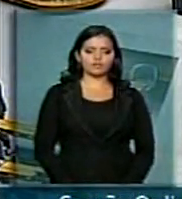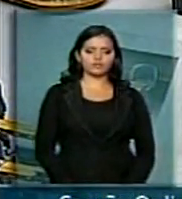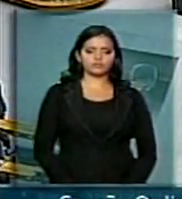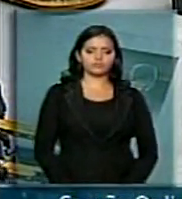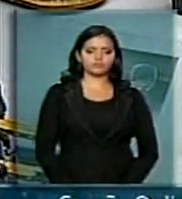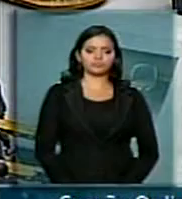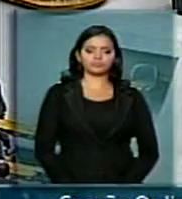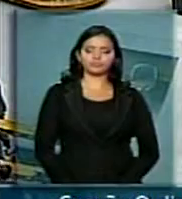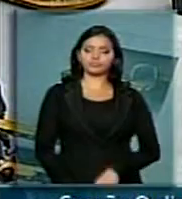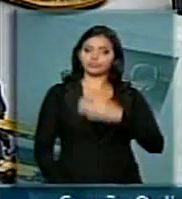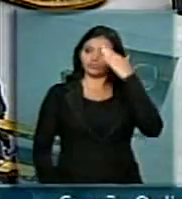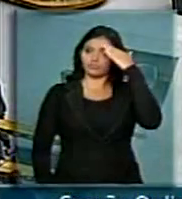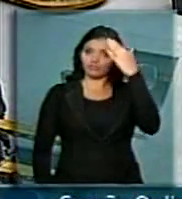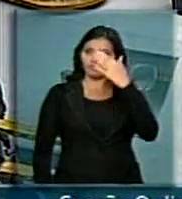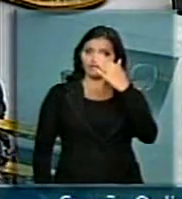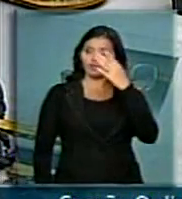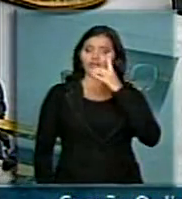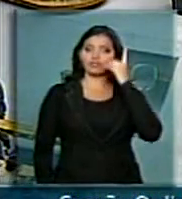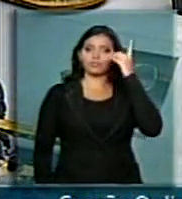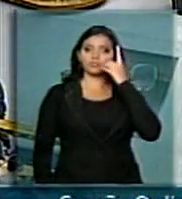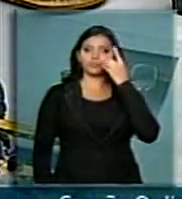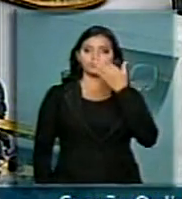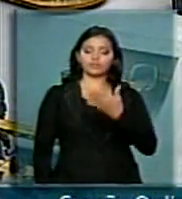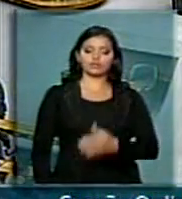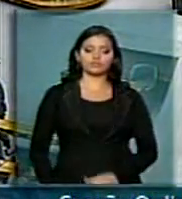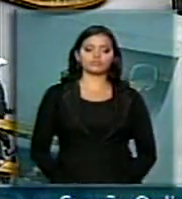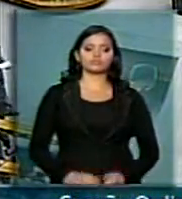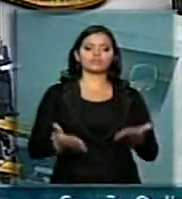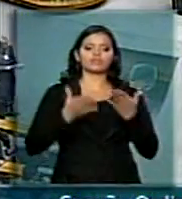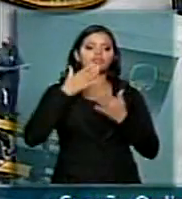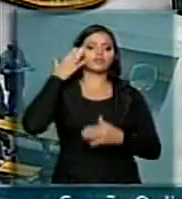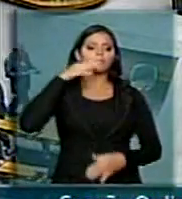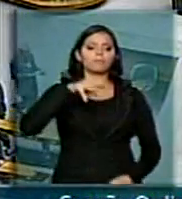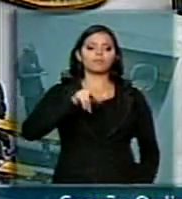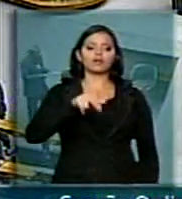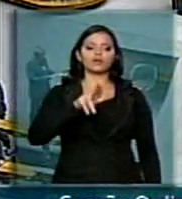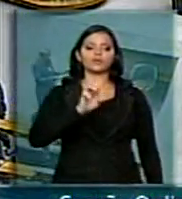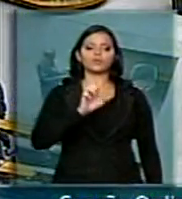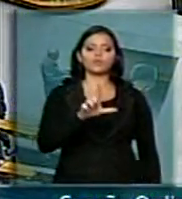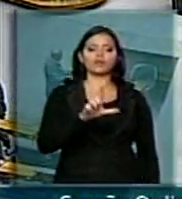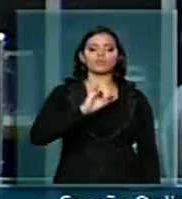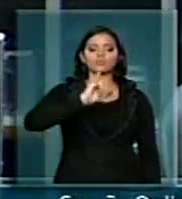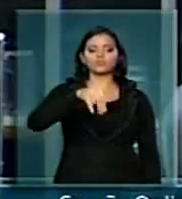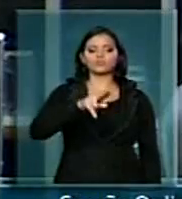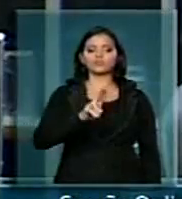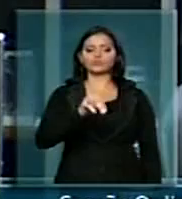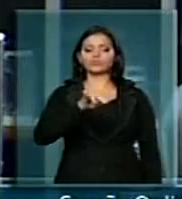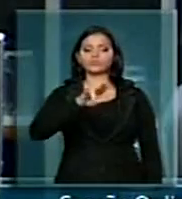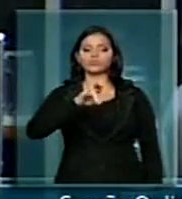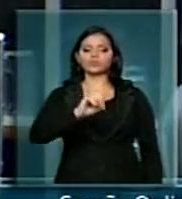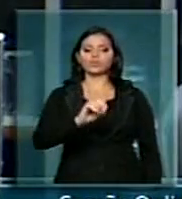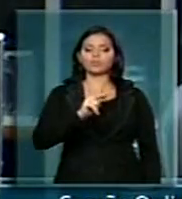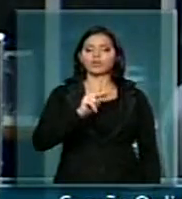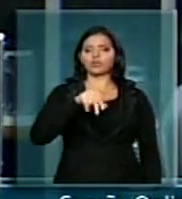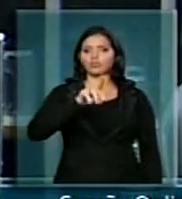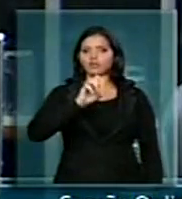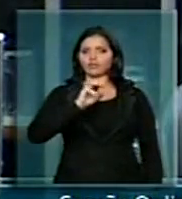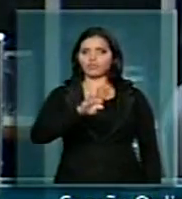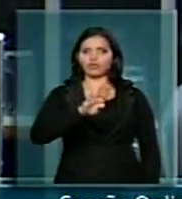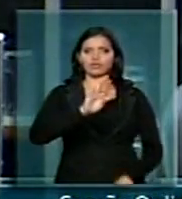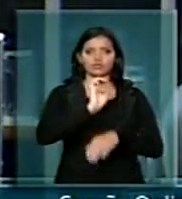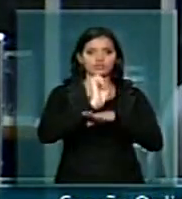Obrigado, deputado. Concedo a palavra o deputado Manuel Júnior, MDB da Paraíba.